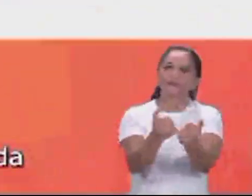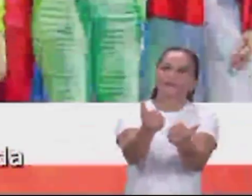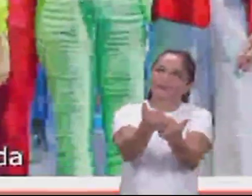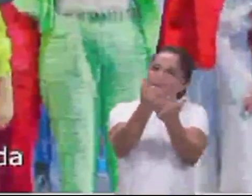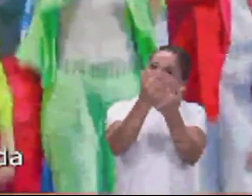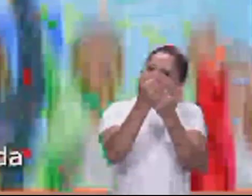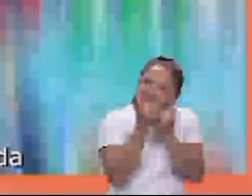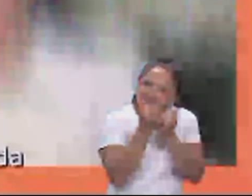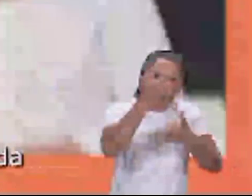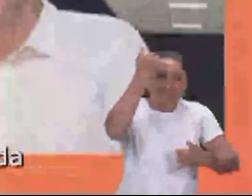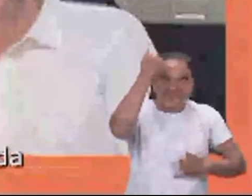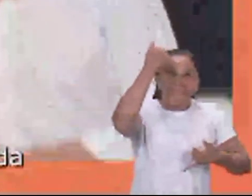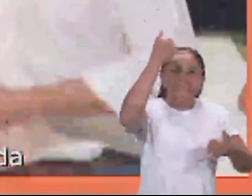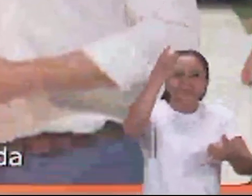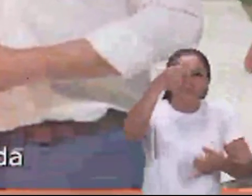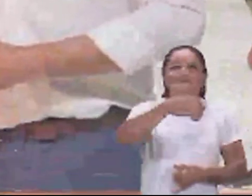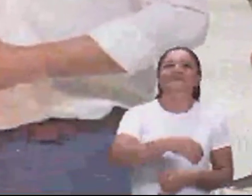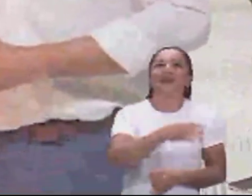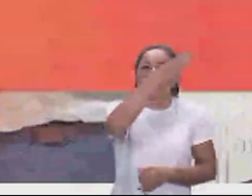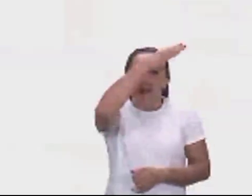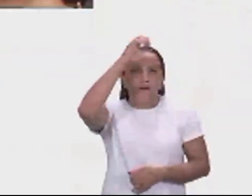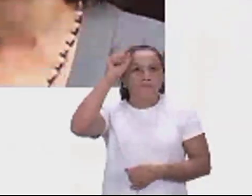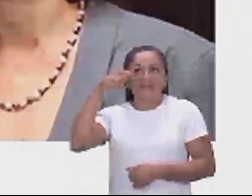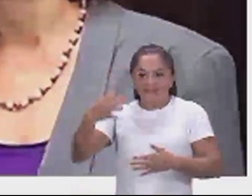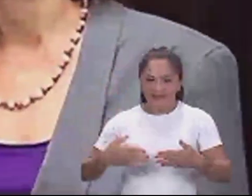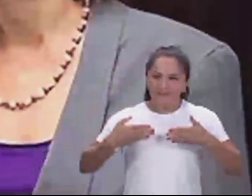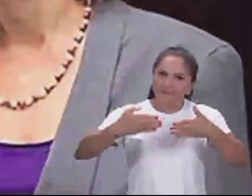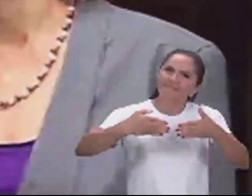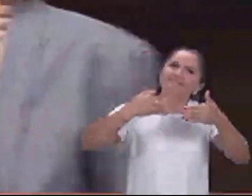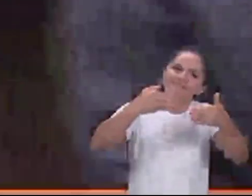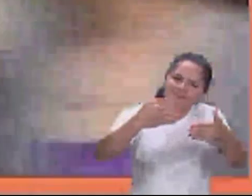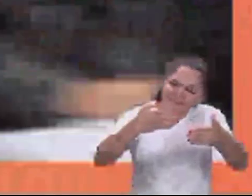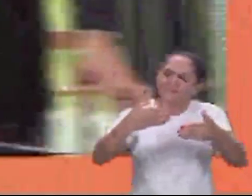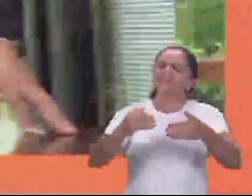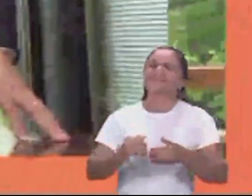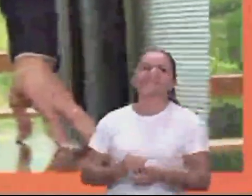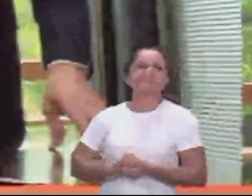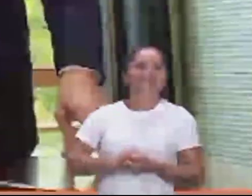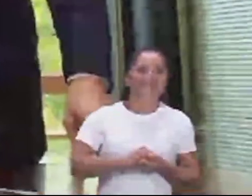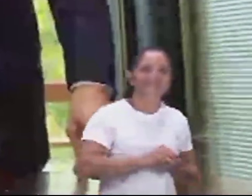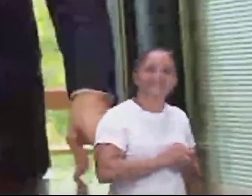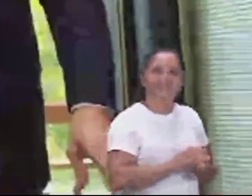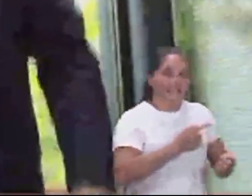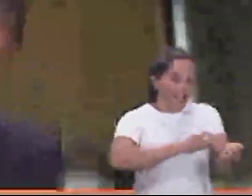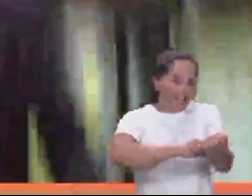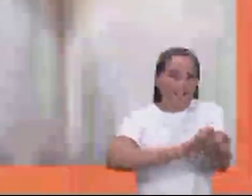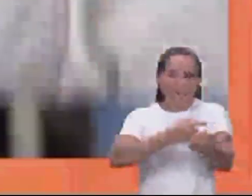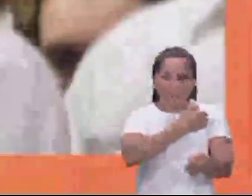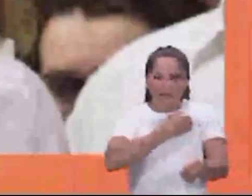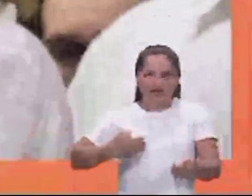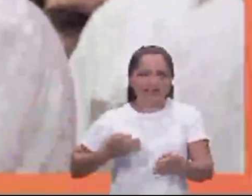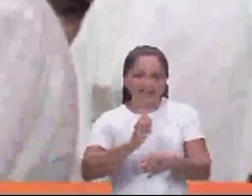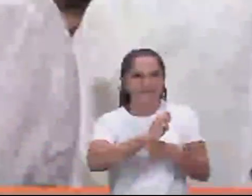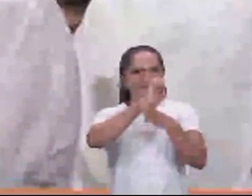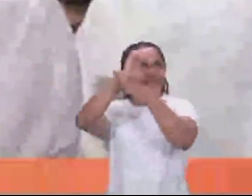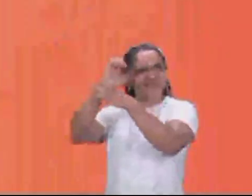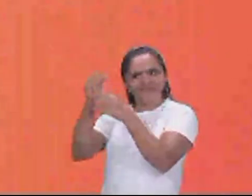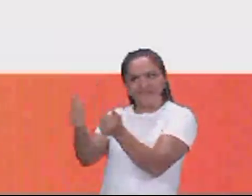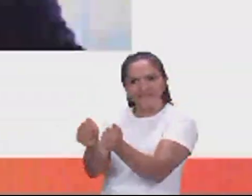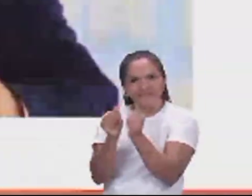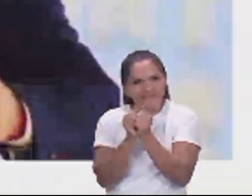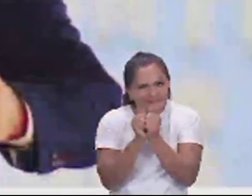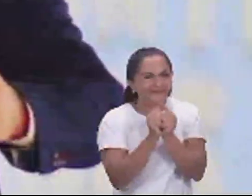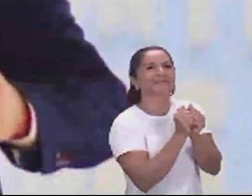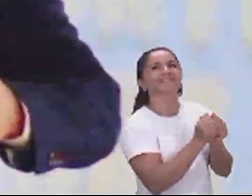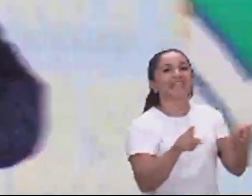mundo está com Isolda Camilo no Ministério da Educação é o mano falou que o governo do Estado está do